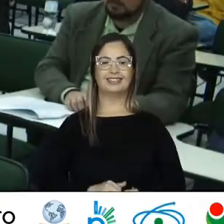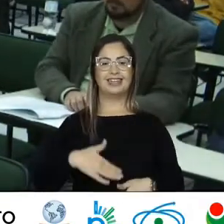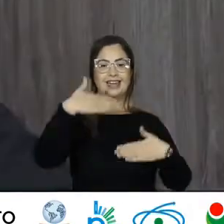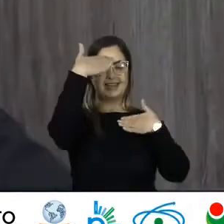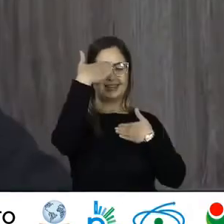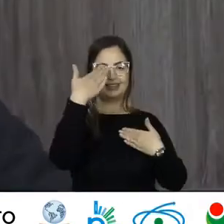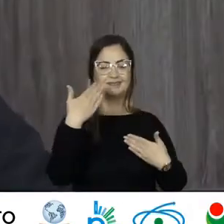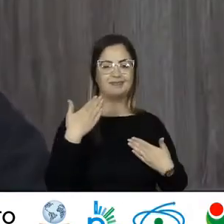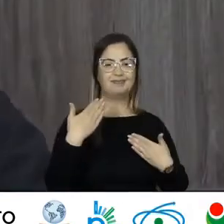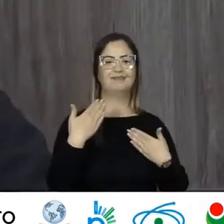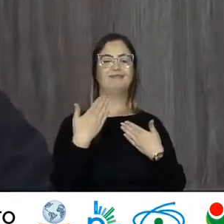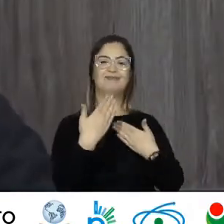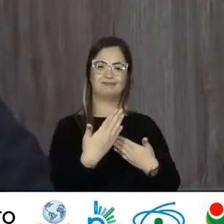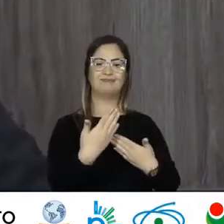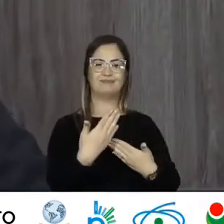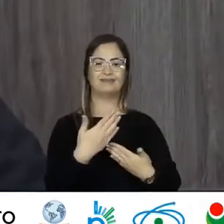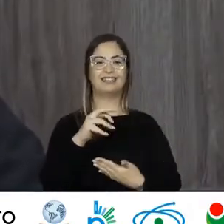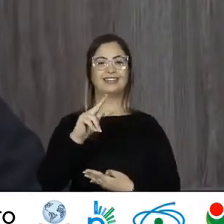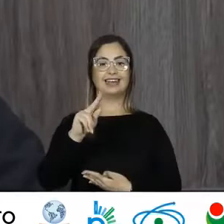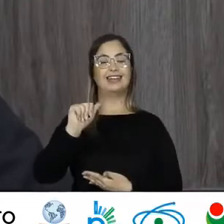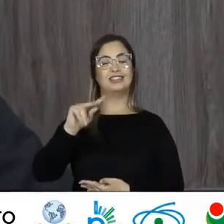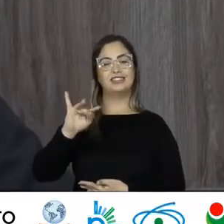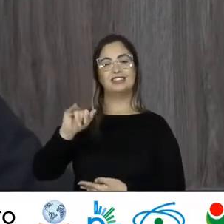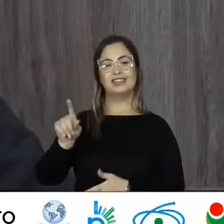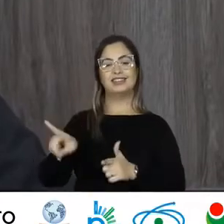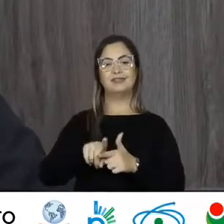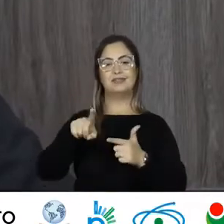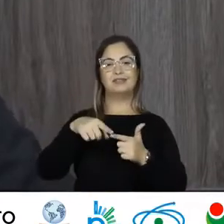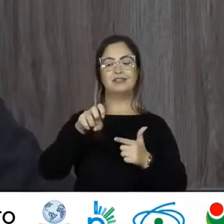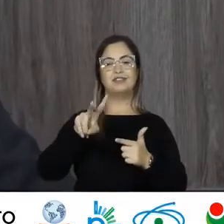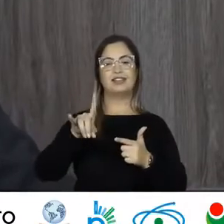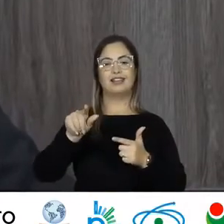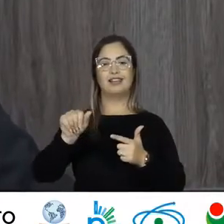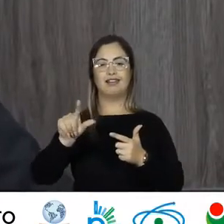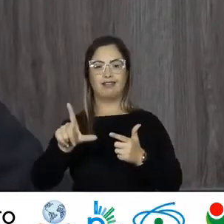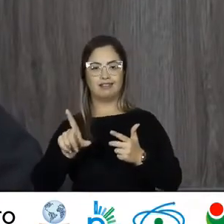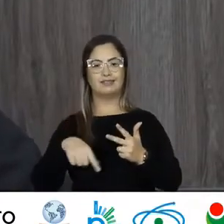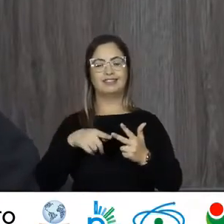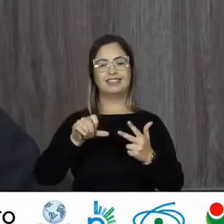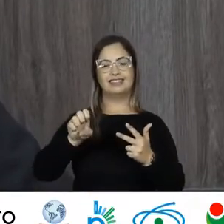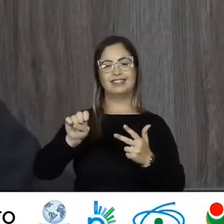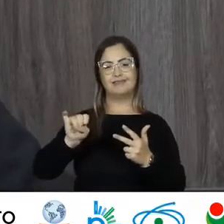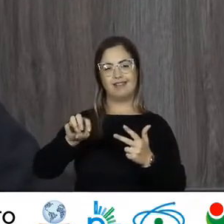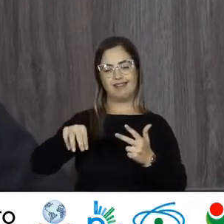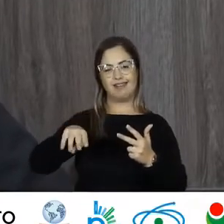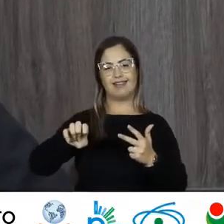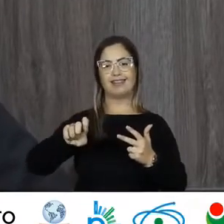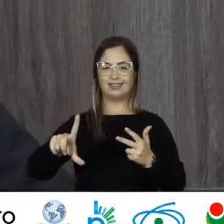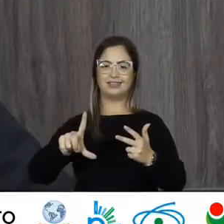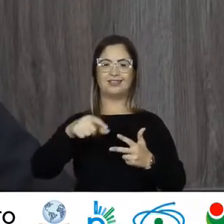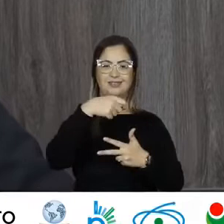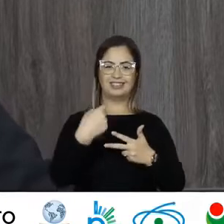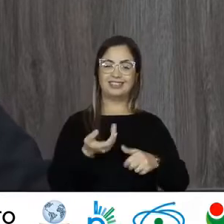Obrigada Obrigada Kátia Professor Vidalcir Professor Ismael Pela participação